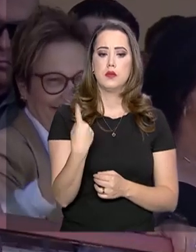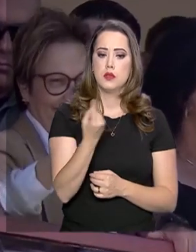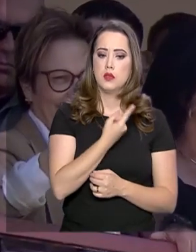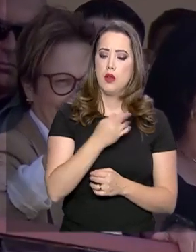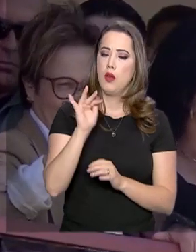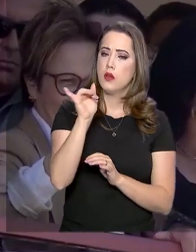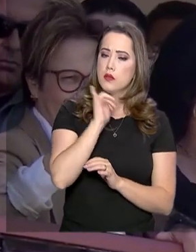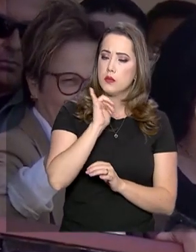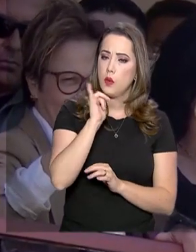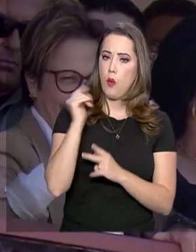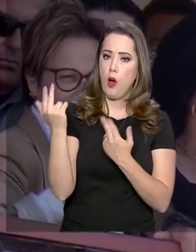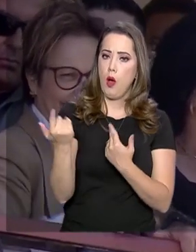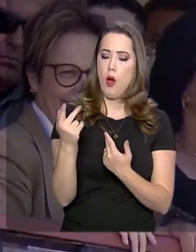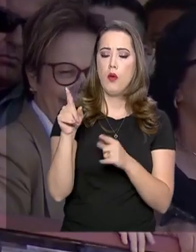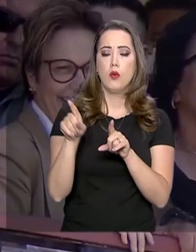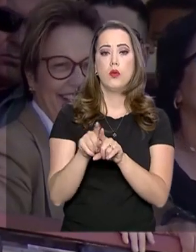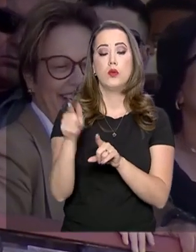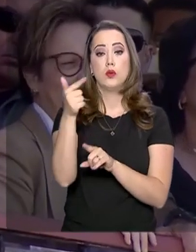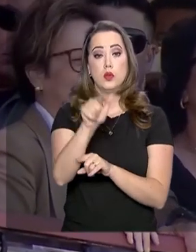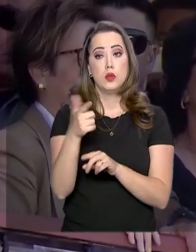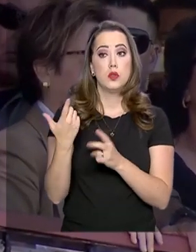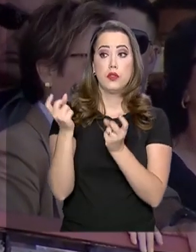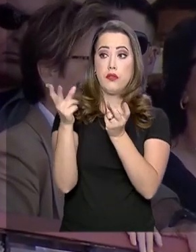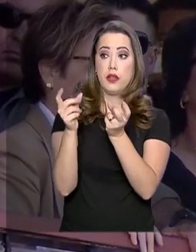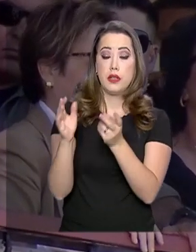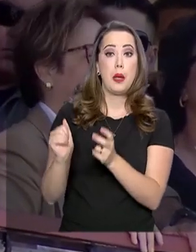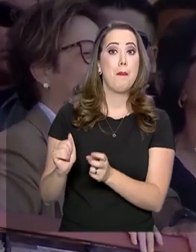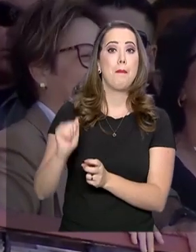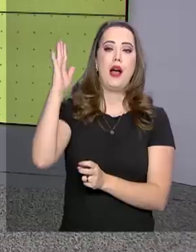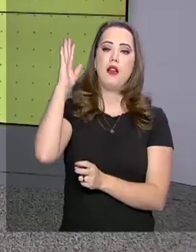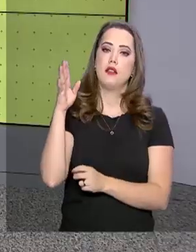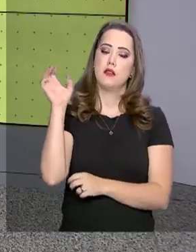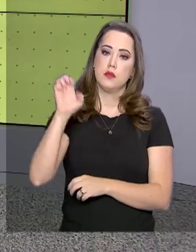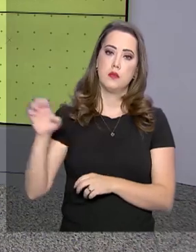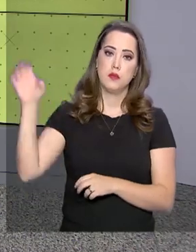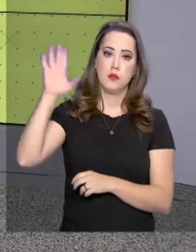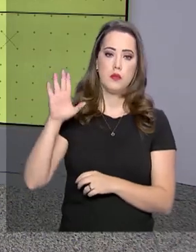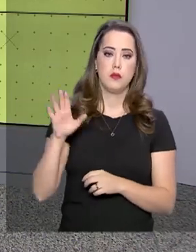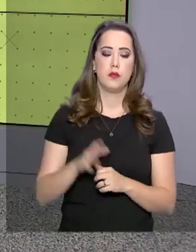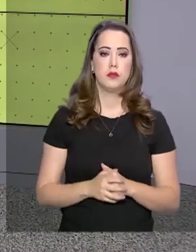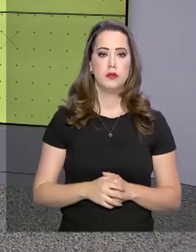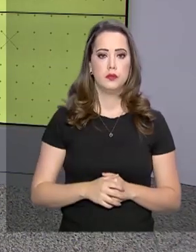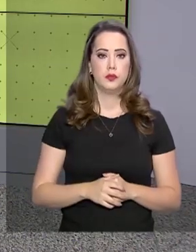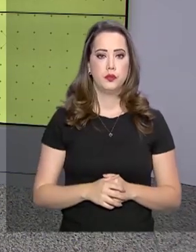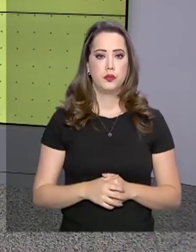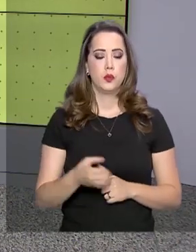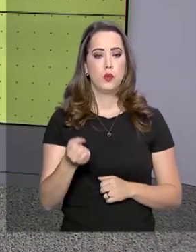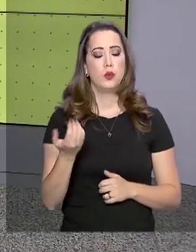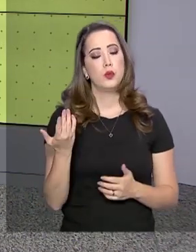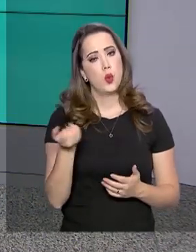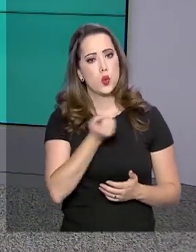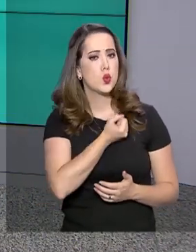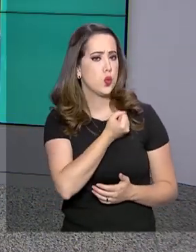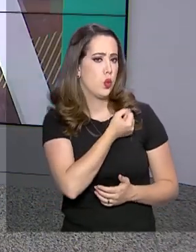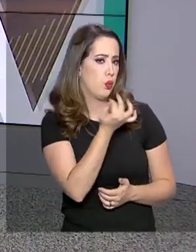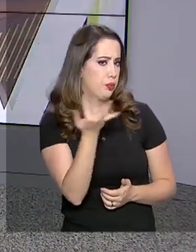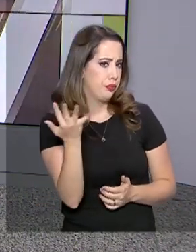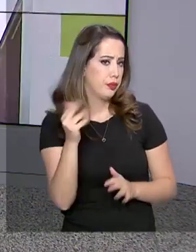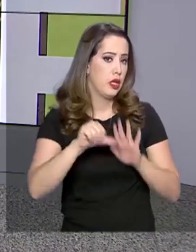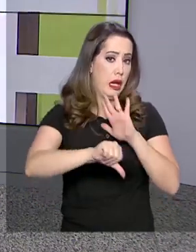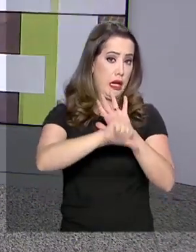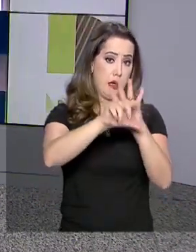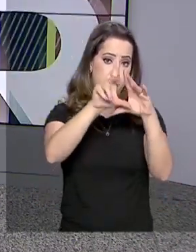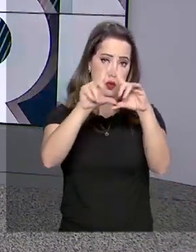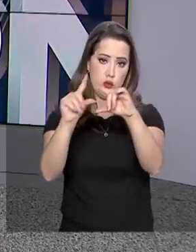exemplo de petrolina, exportar mais ainda para a Europa. Os índices de criminalidade caíram em todo o